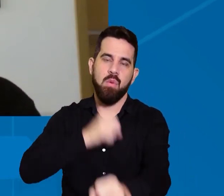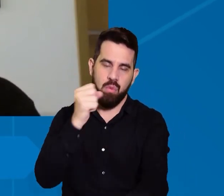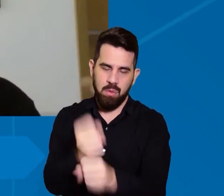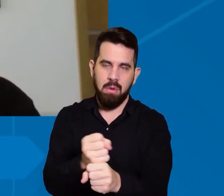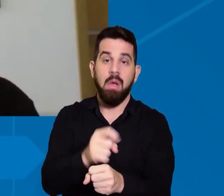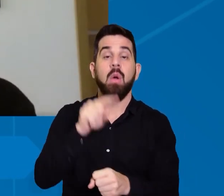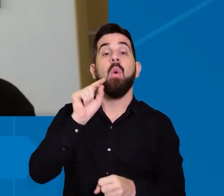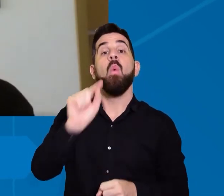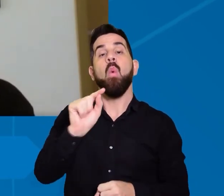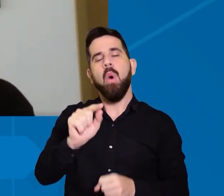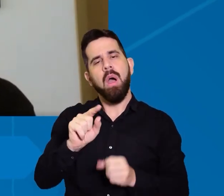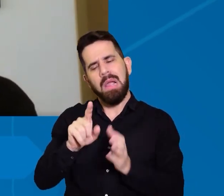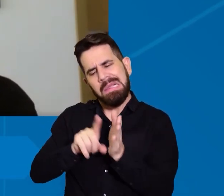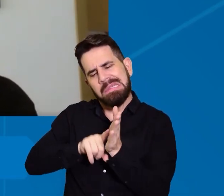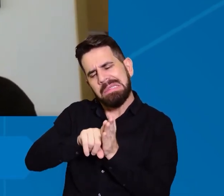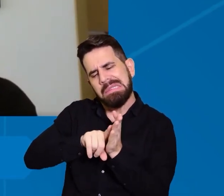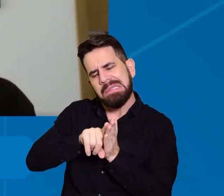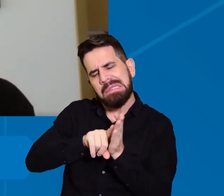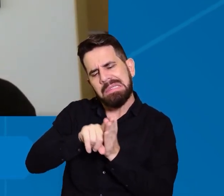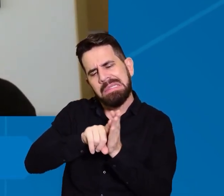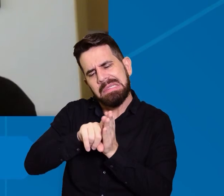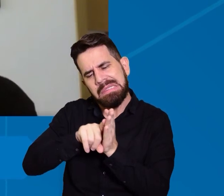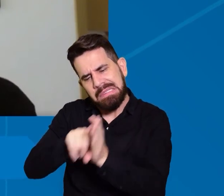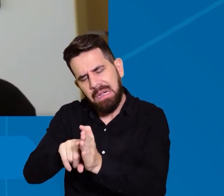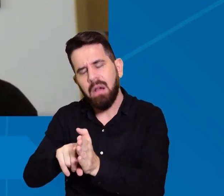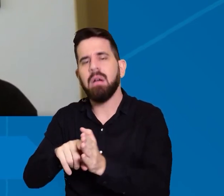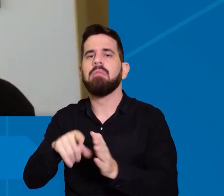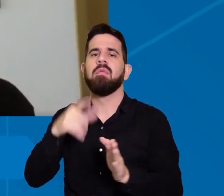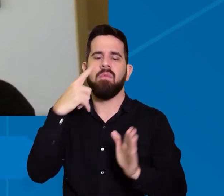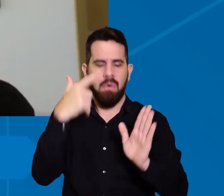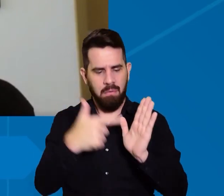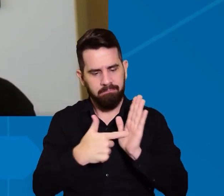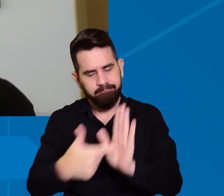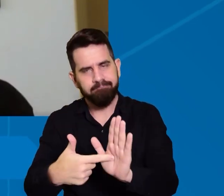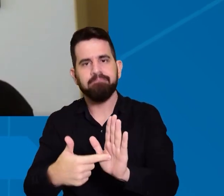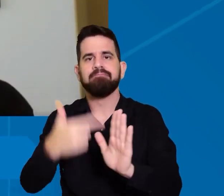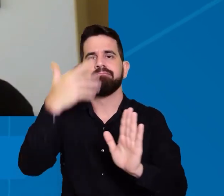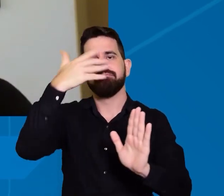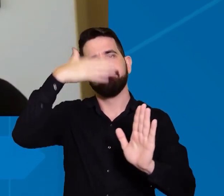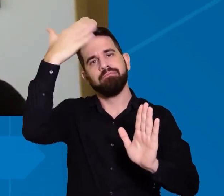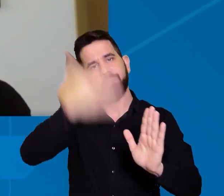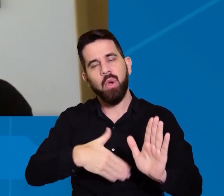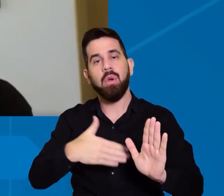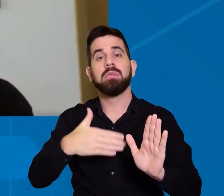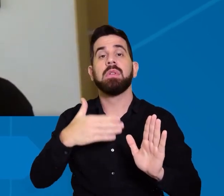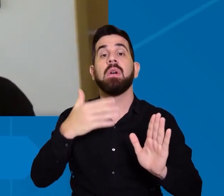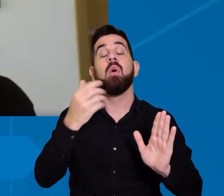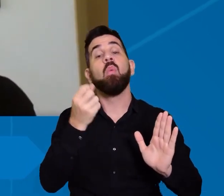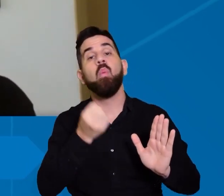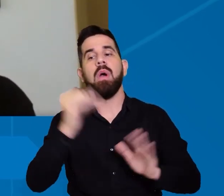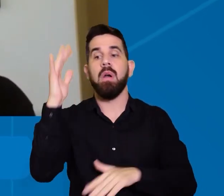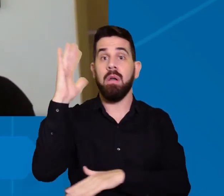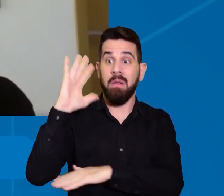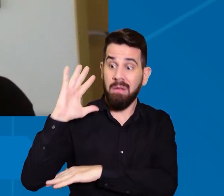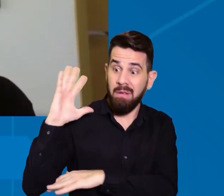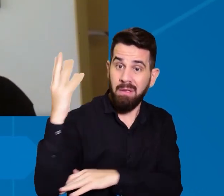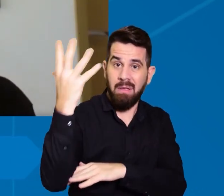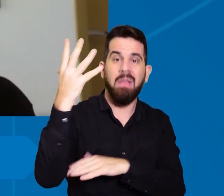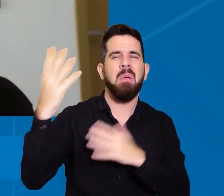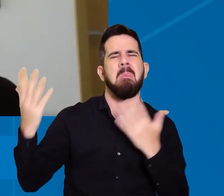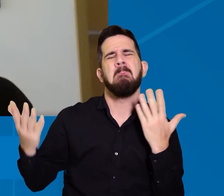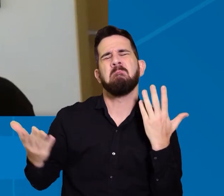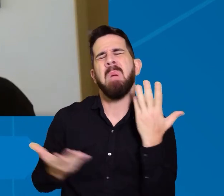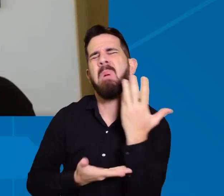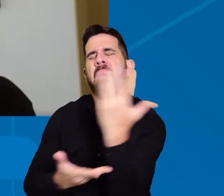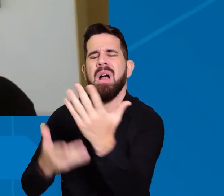a público e diz olha tanto diário foi perdida no cerrado e aí esse